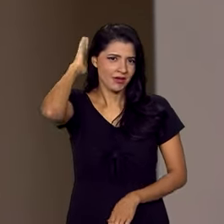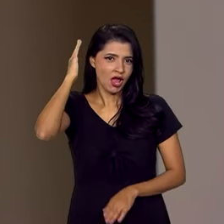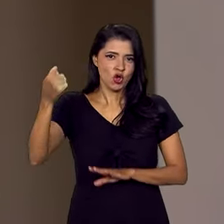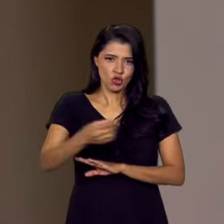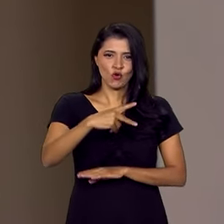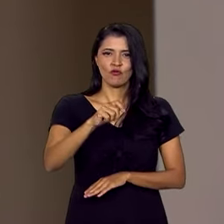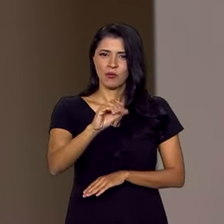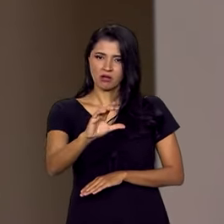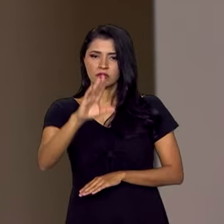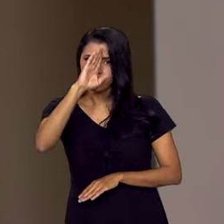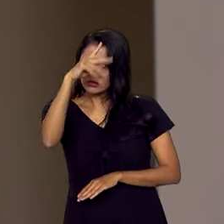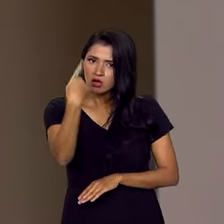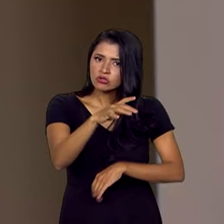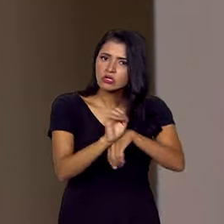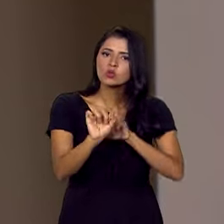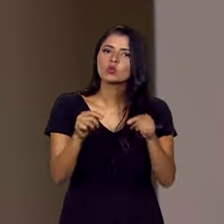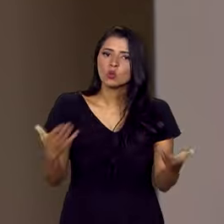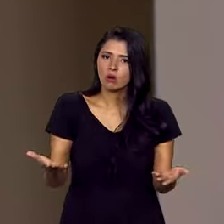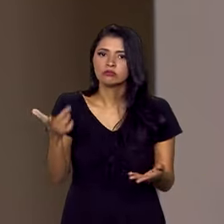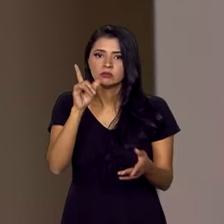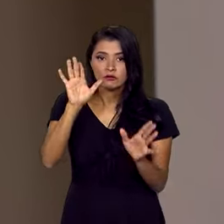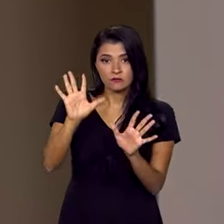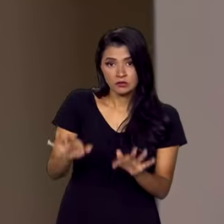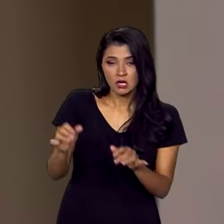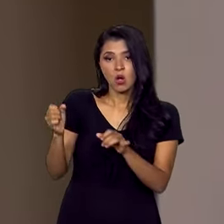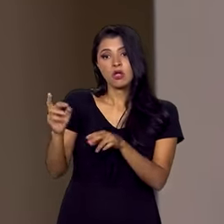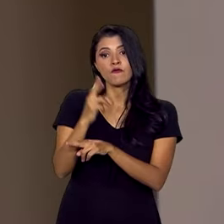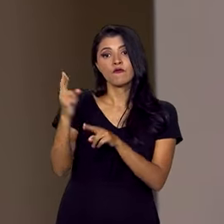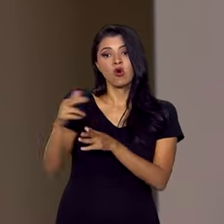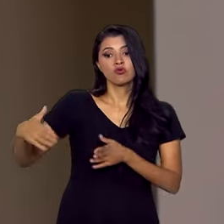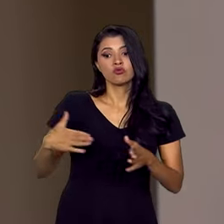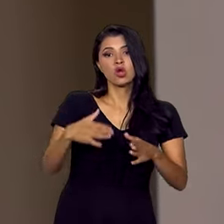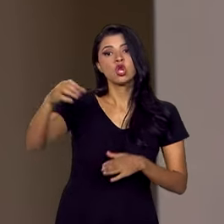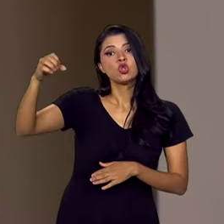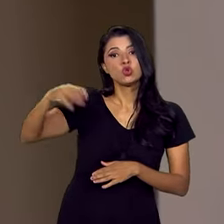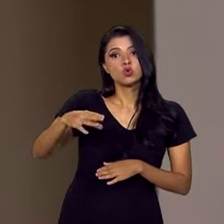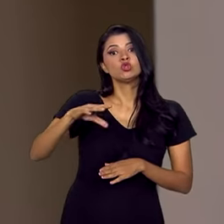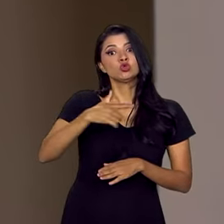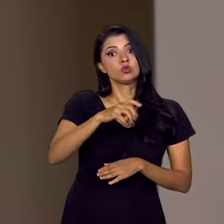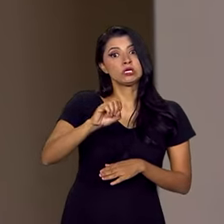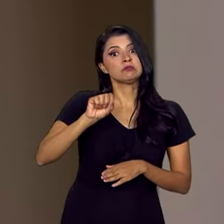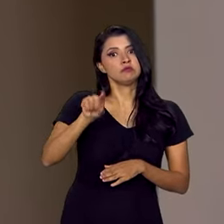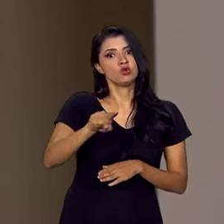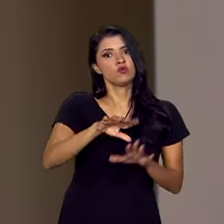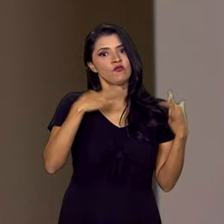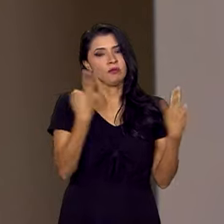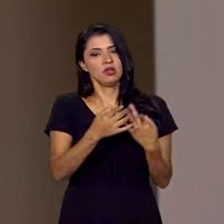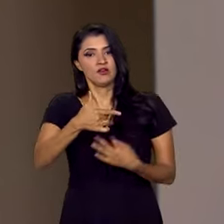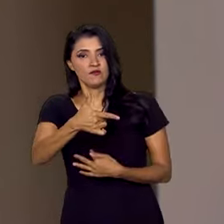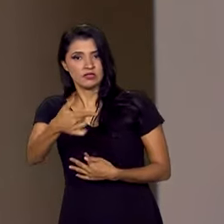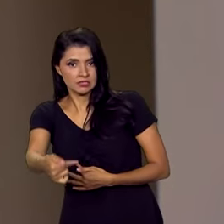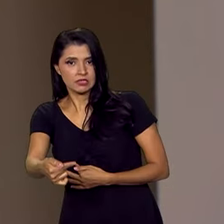E as prioridades no Estado são as seguintes. Para conclusão e reforma em rodovias, luz para 200 mil famílias, 27